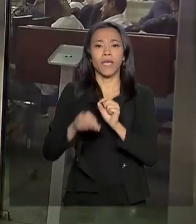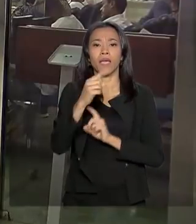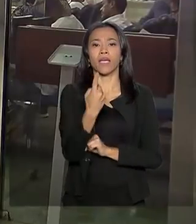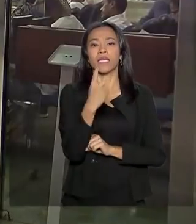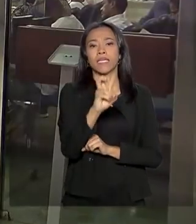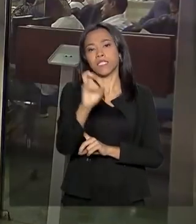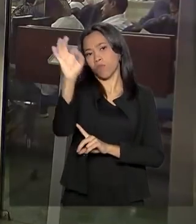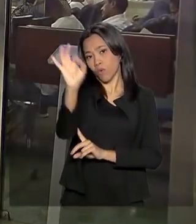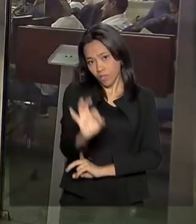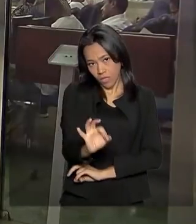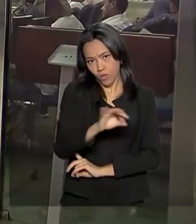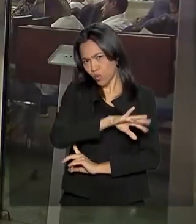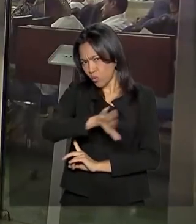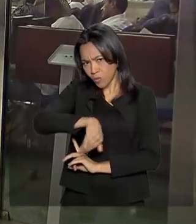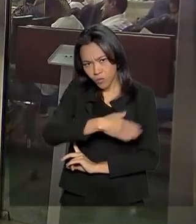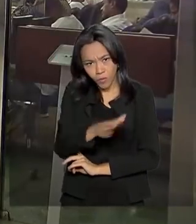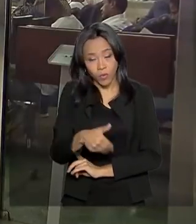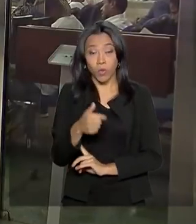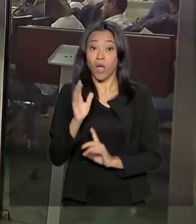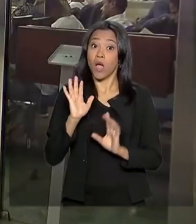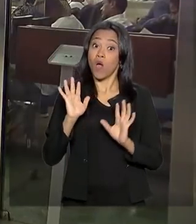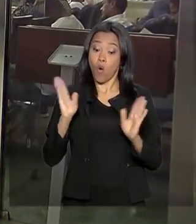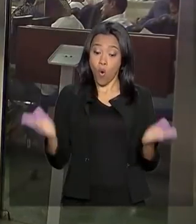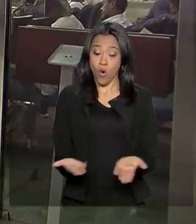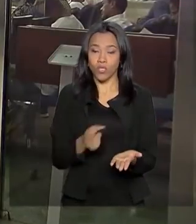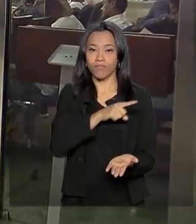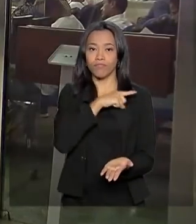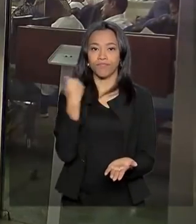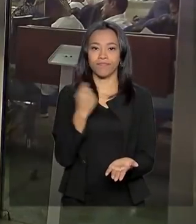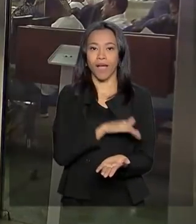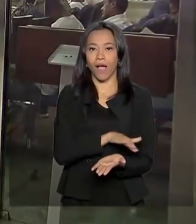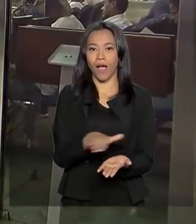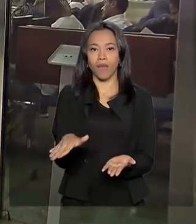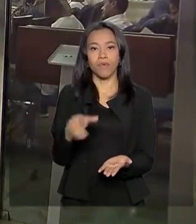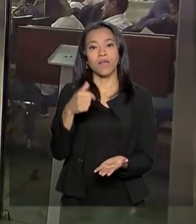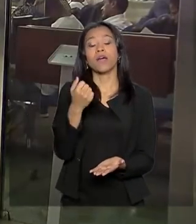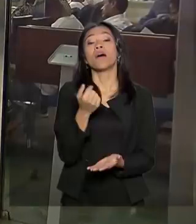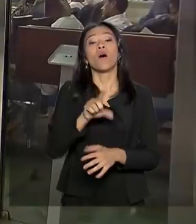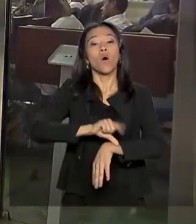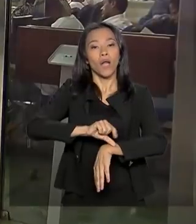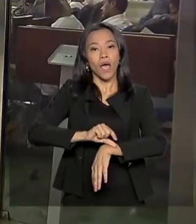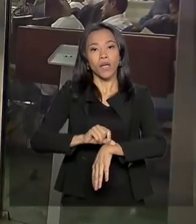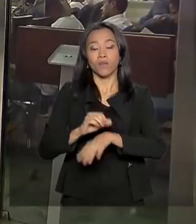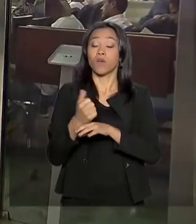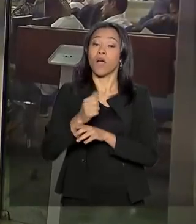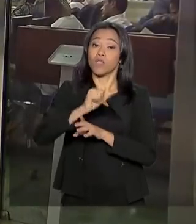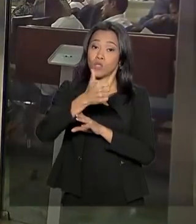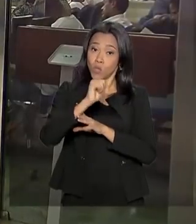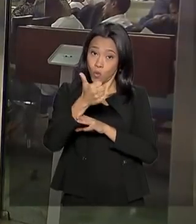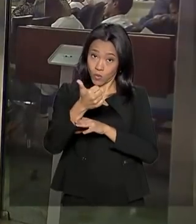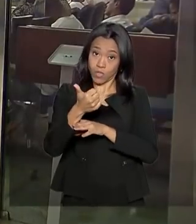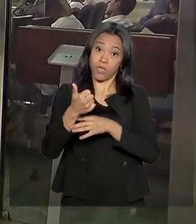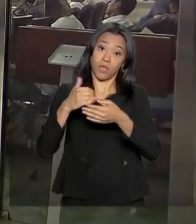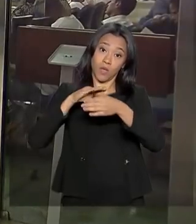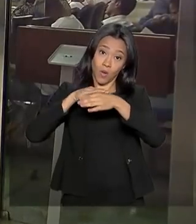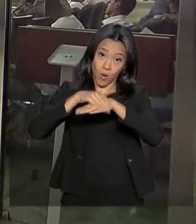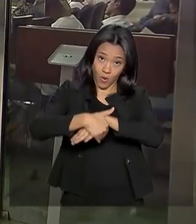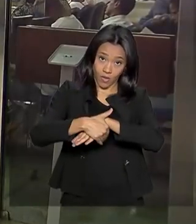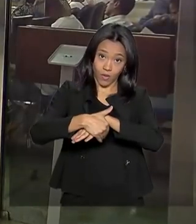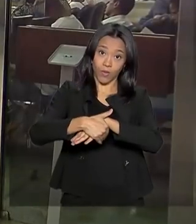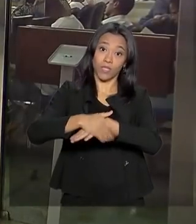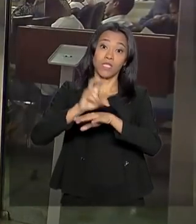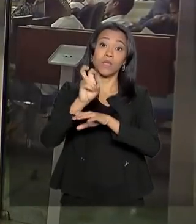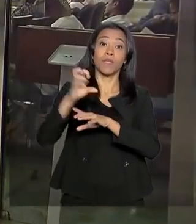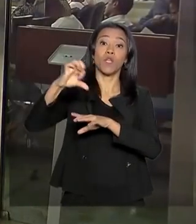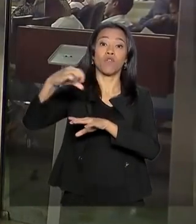% do total. O prazo final termina hoje às 23 horas e 59 minutos. É obrigado